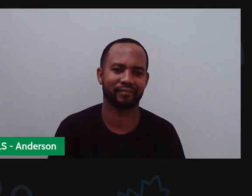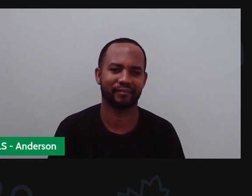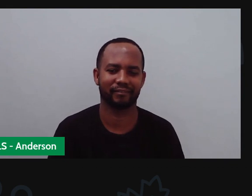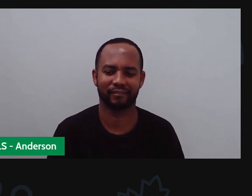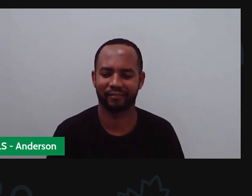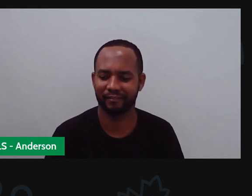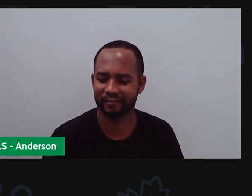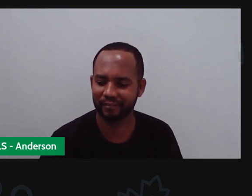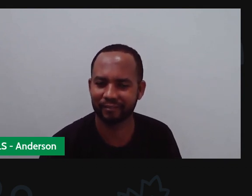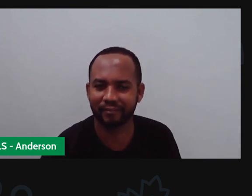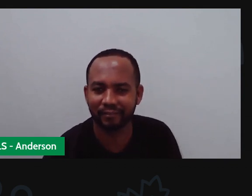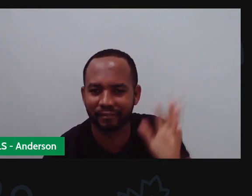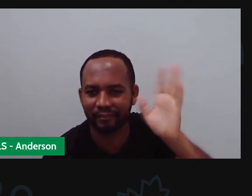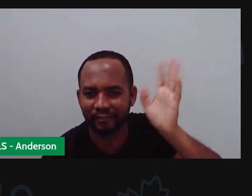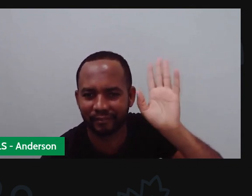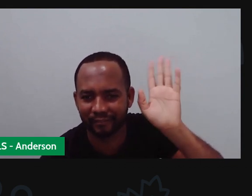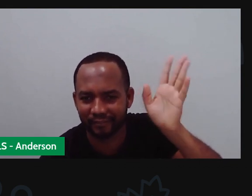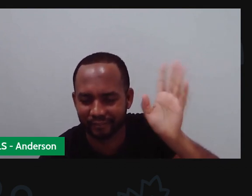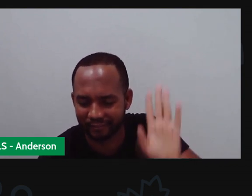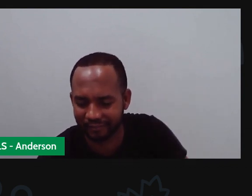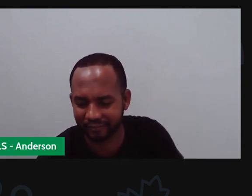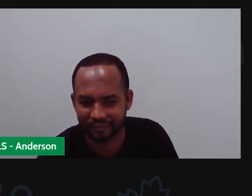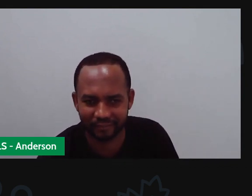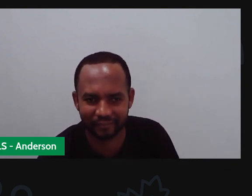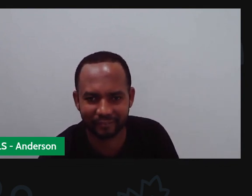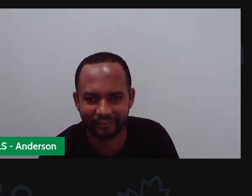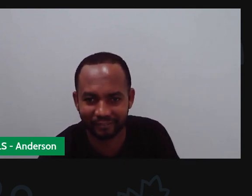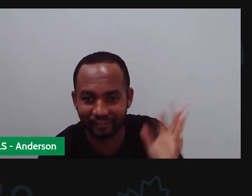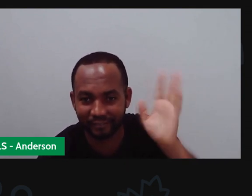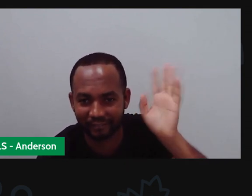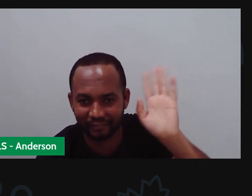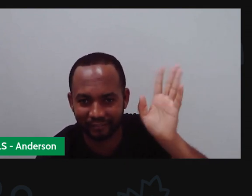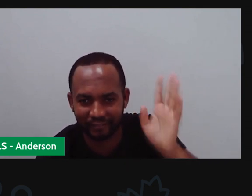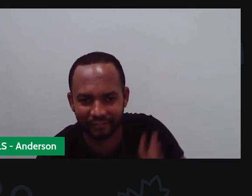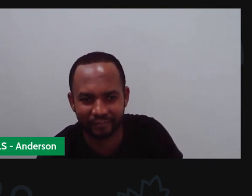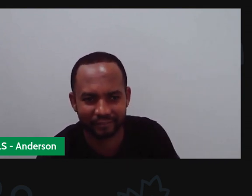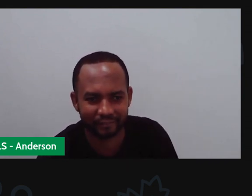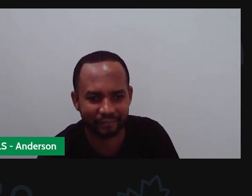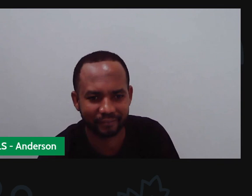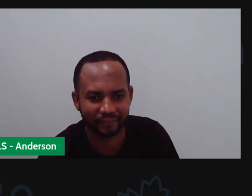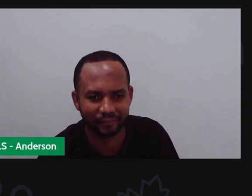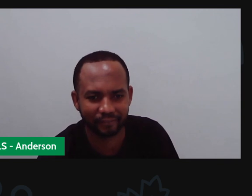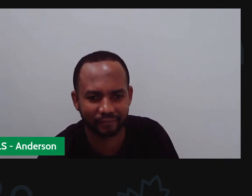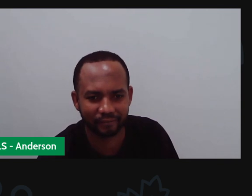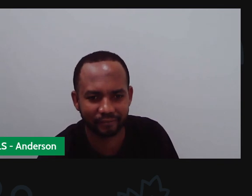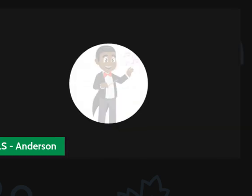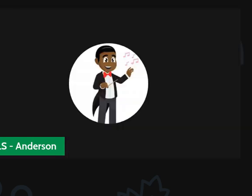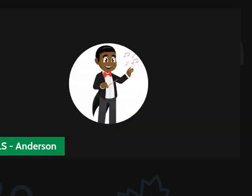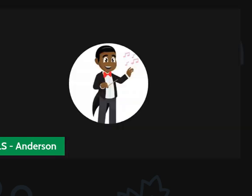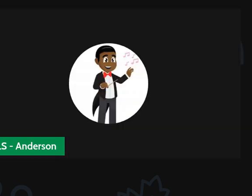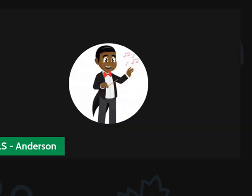aula. E alguém freia Anderson, por favor. Porque ele já tá se achando a celebridade, tá? Cheiro.